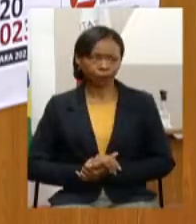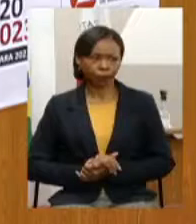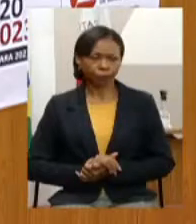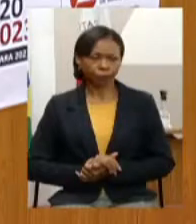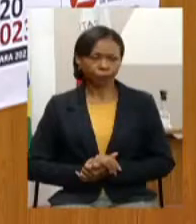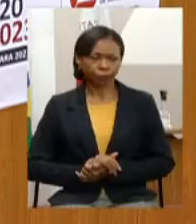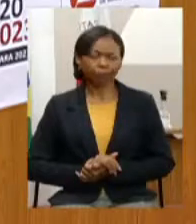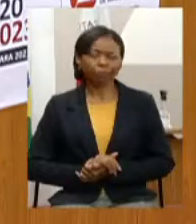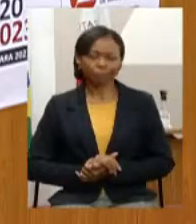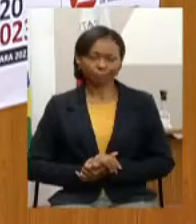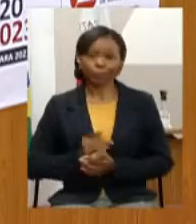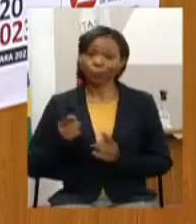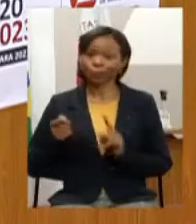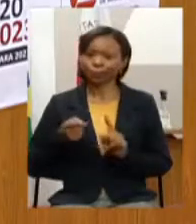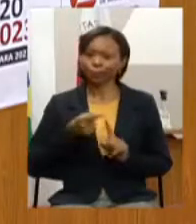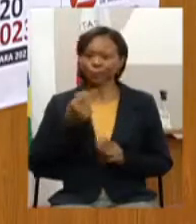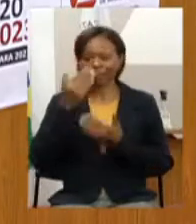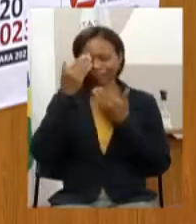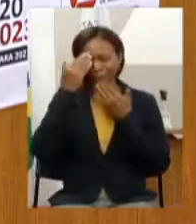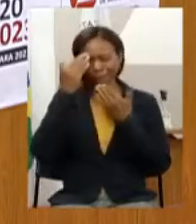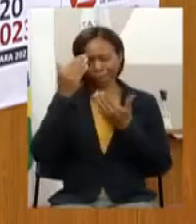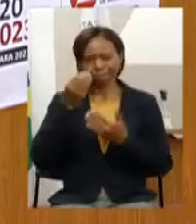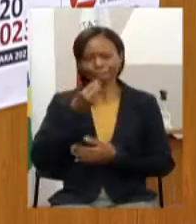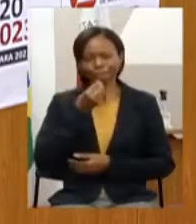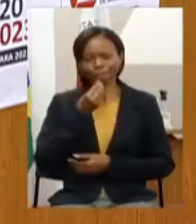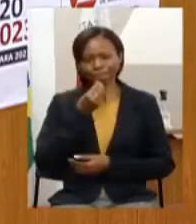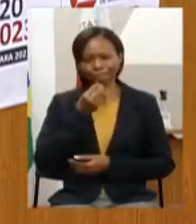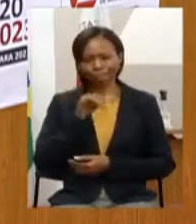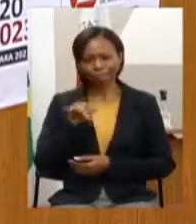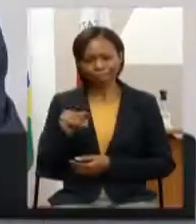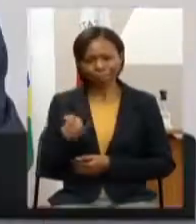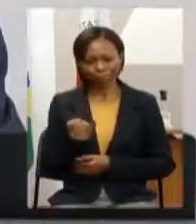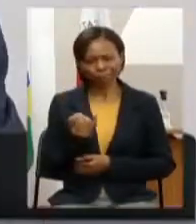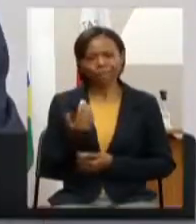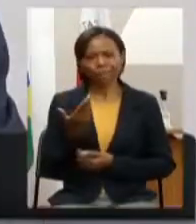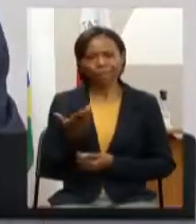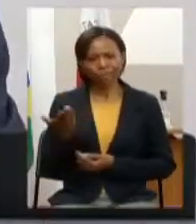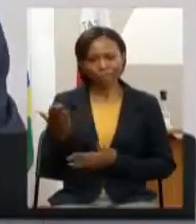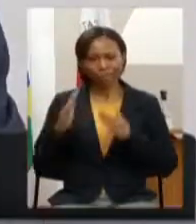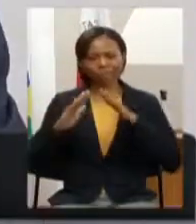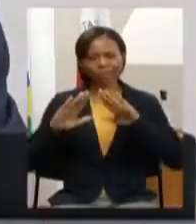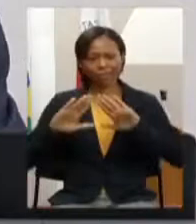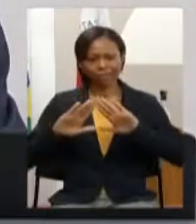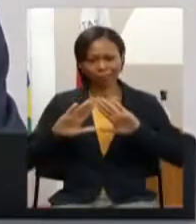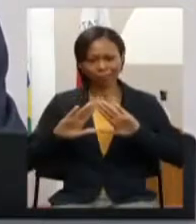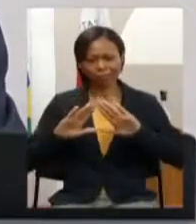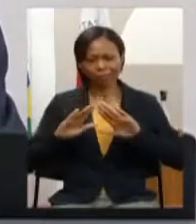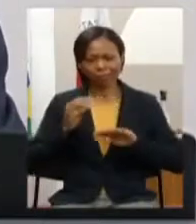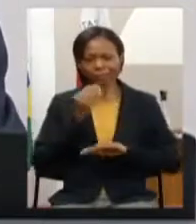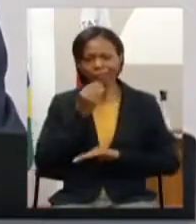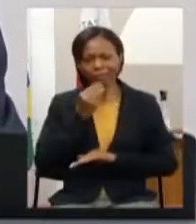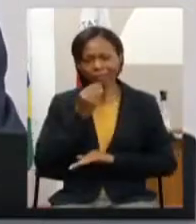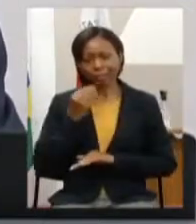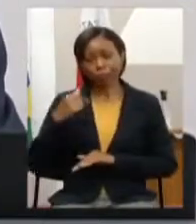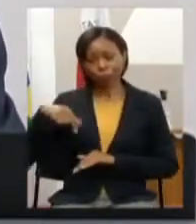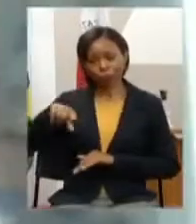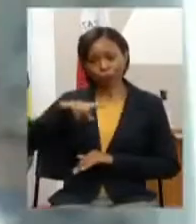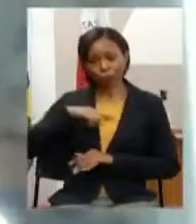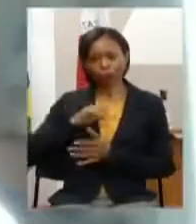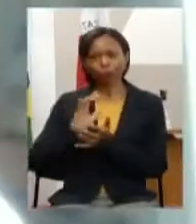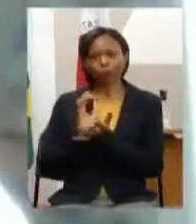primeiramente agradecer pela oportunidade agradecer a Assembleia Legislativa pela oportunidade da entidade estar